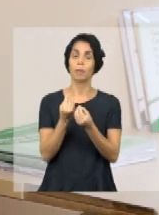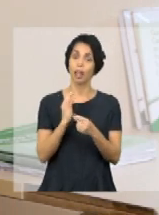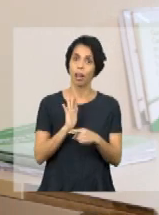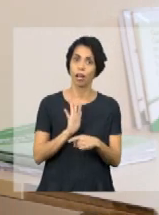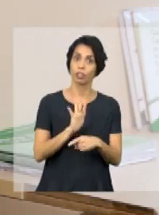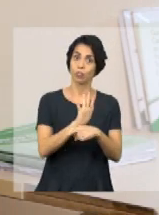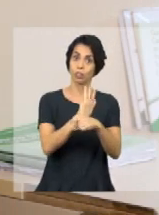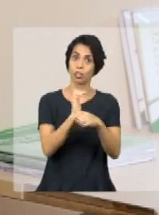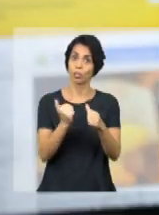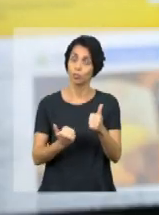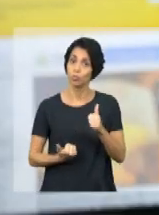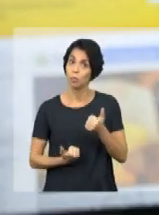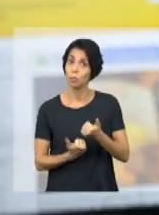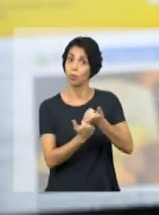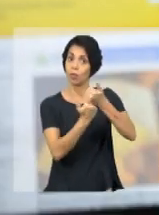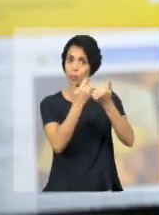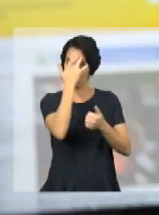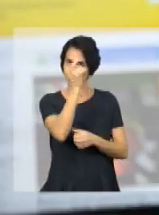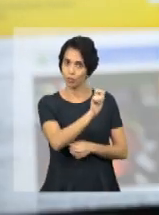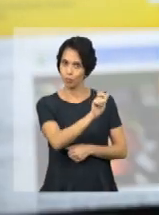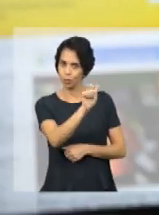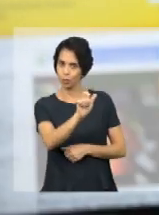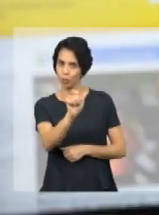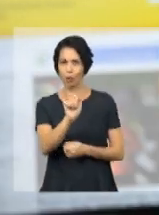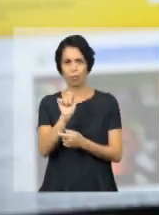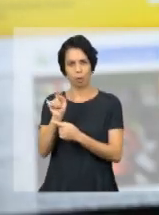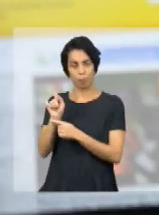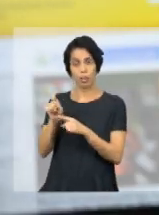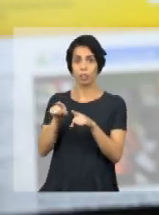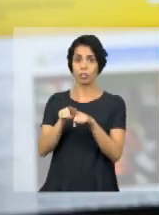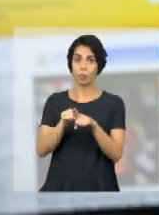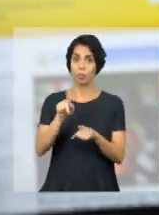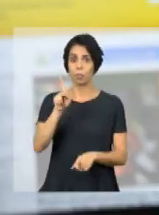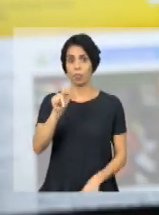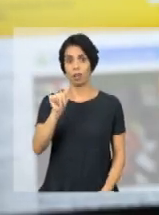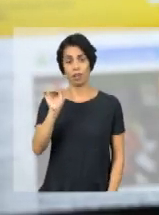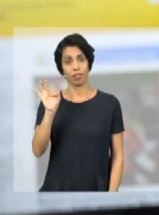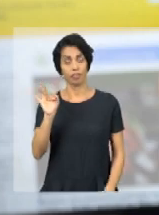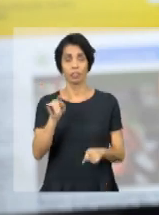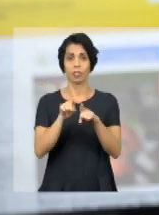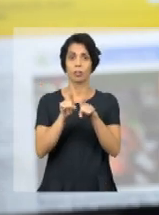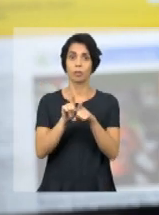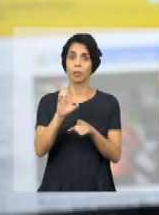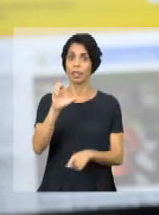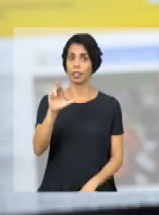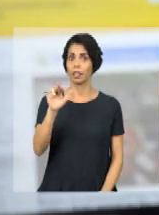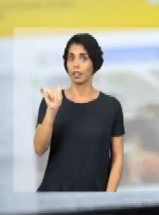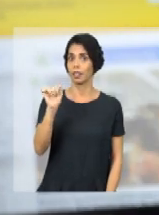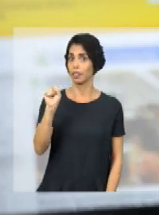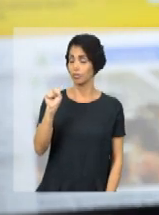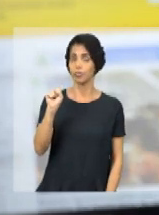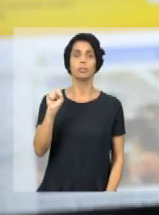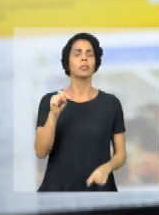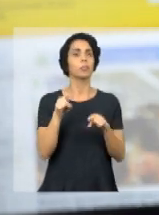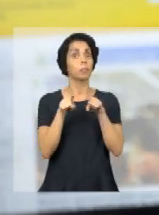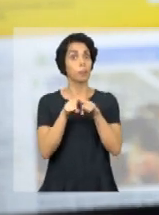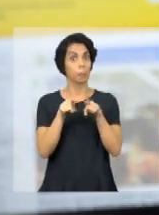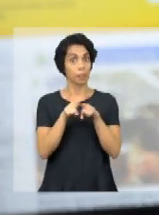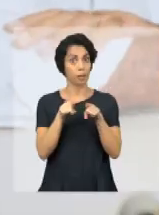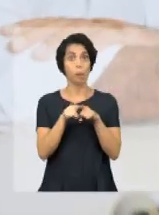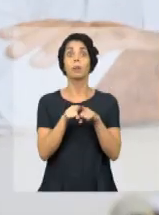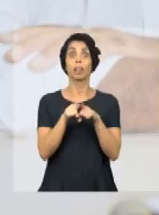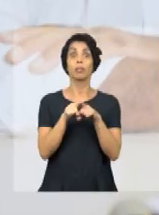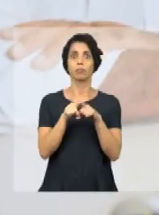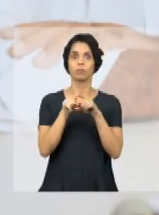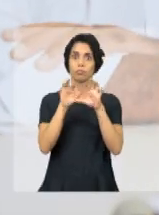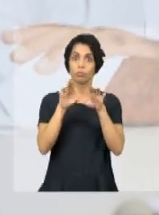para os beneficiários, com o PAIF, junto ao CRAS, para também fazer